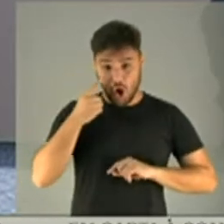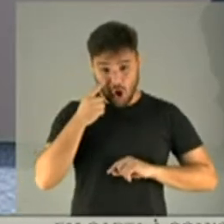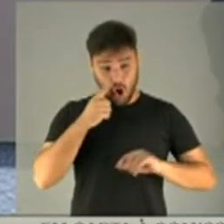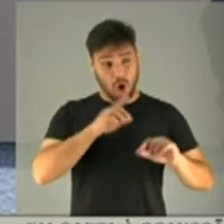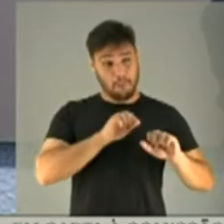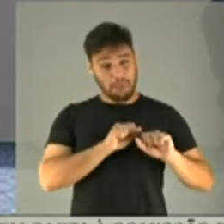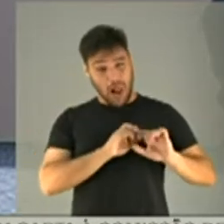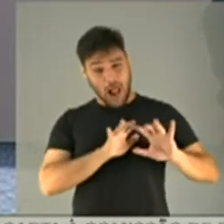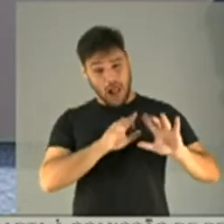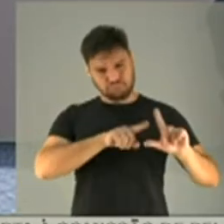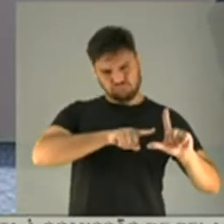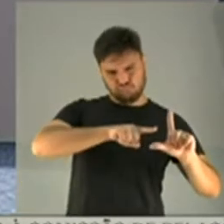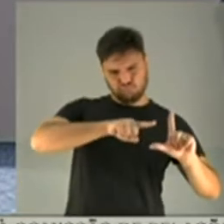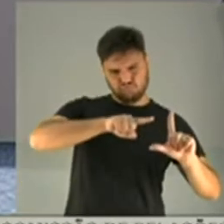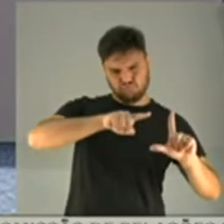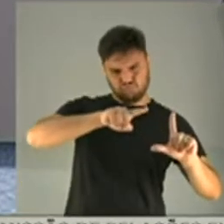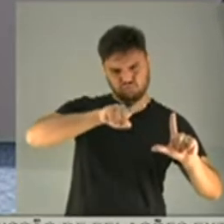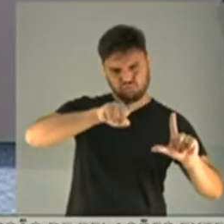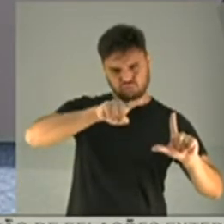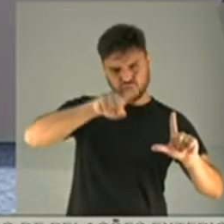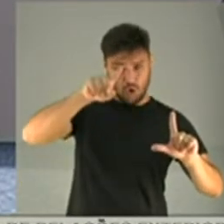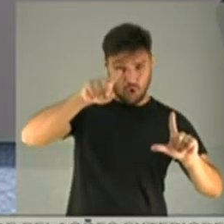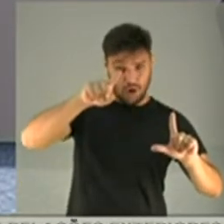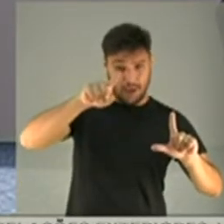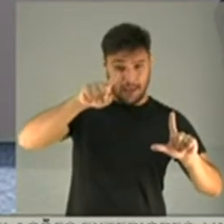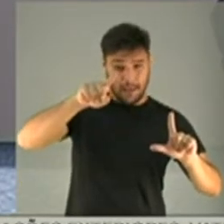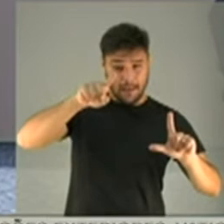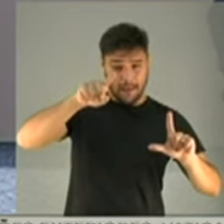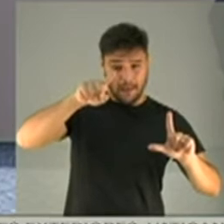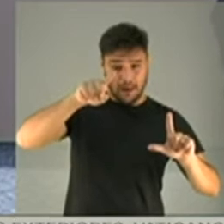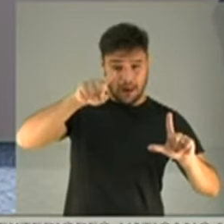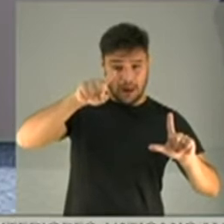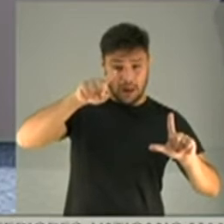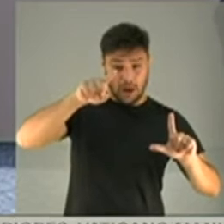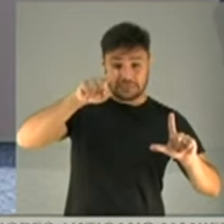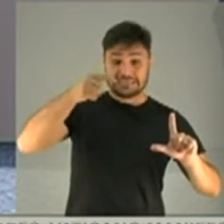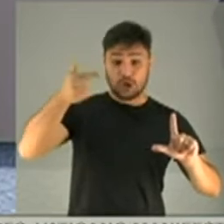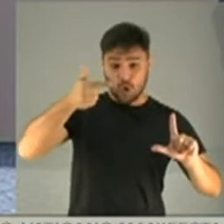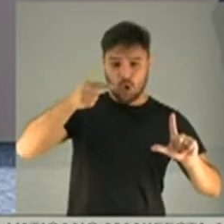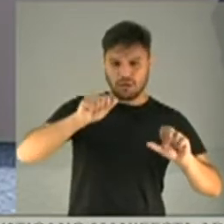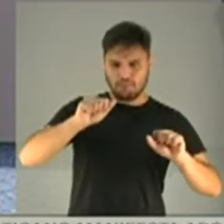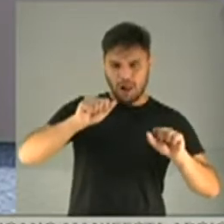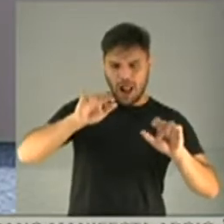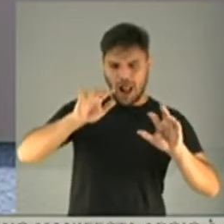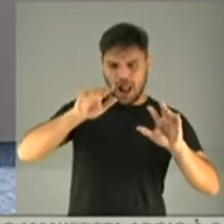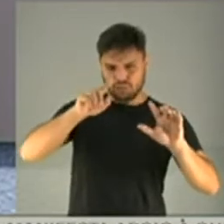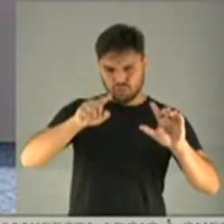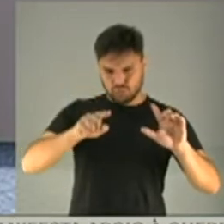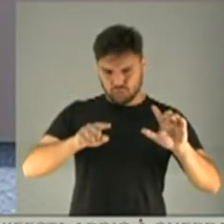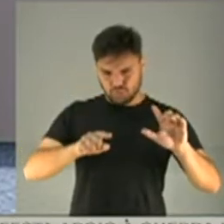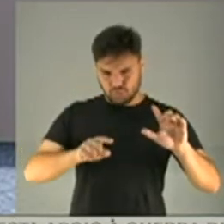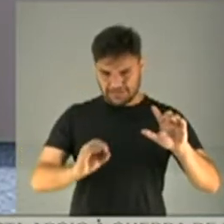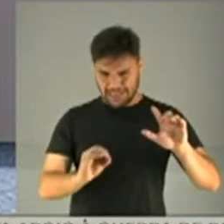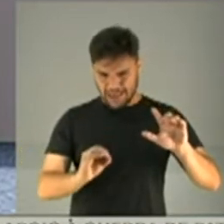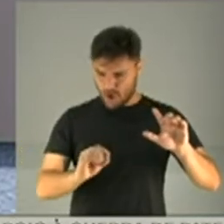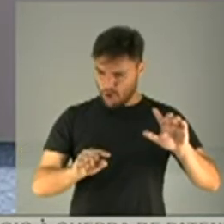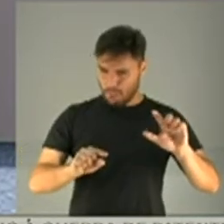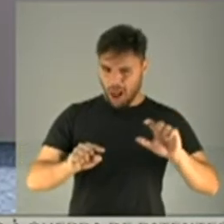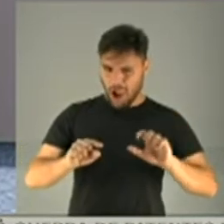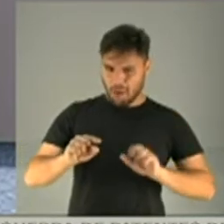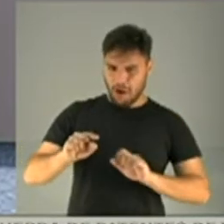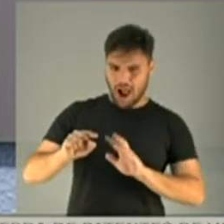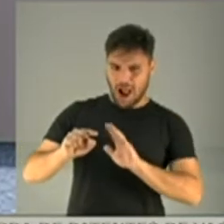primeira onda que sobe, chega perto do zero, uma segunda onda e depois chega perto do zero de novo.